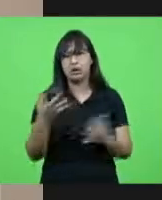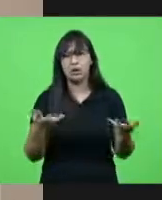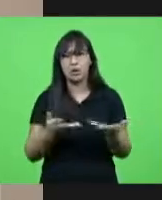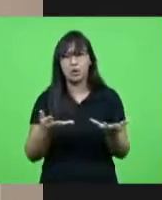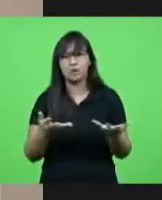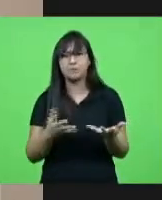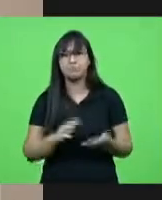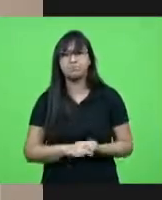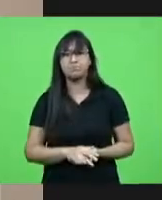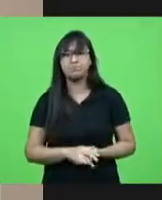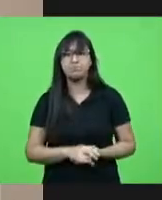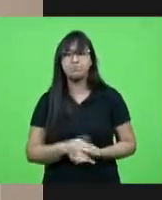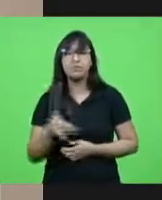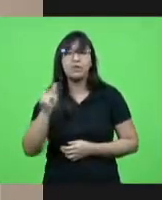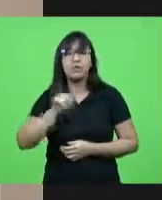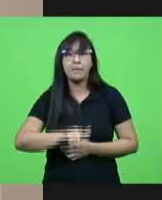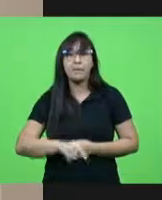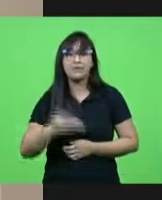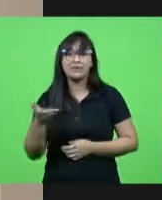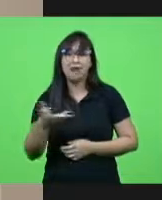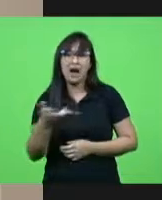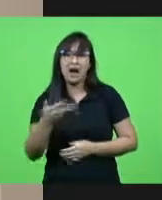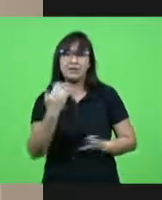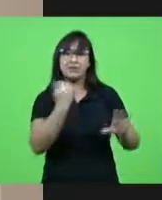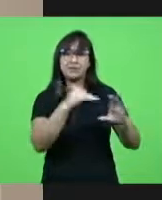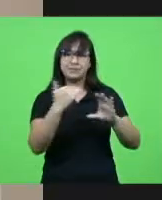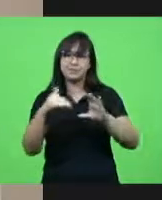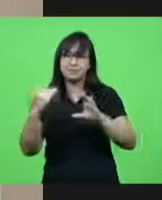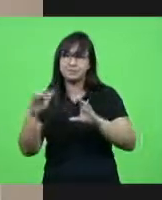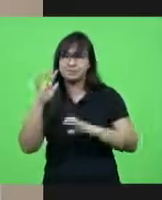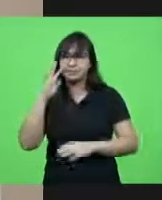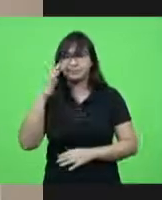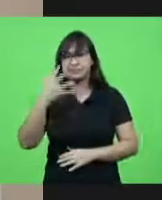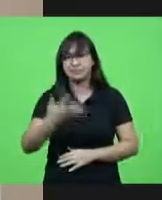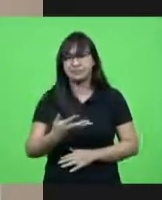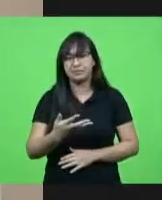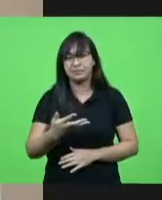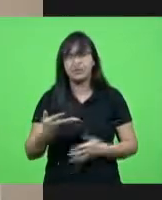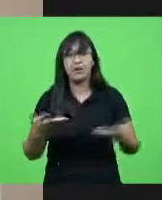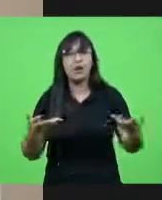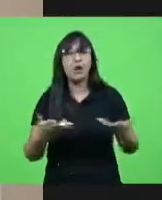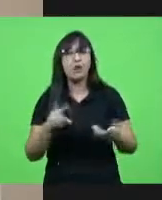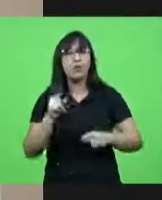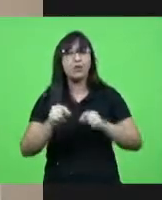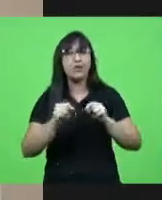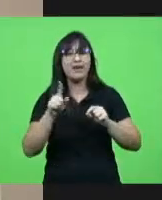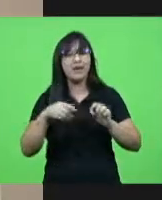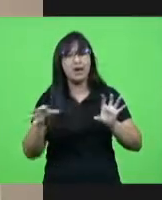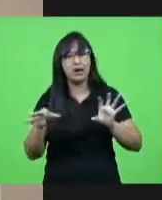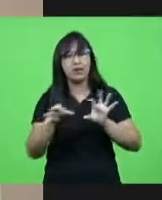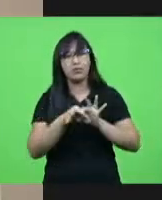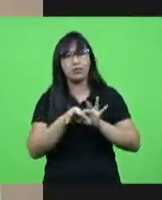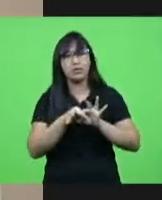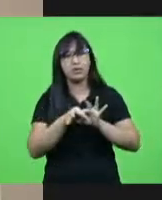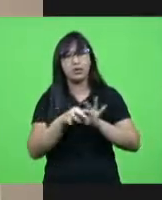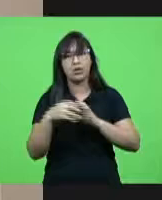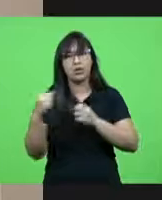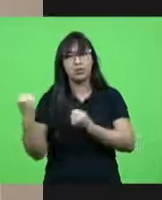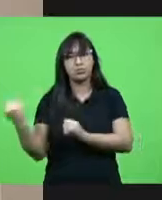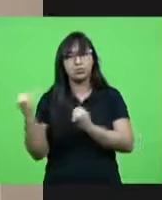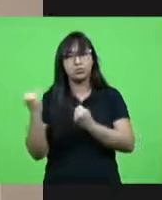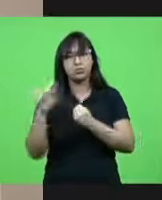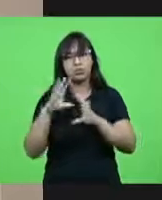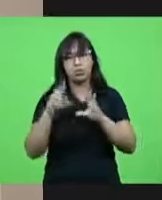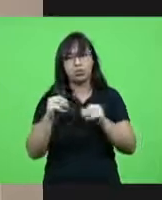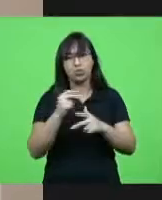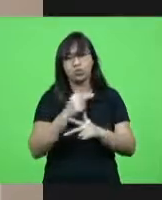preciso celeridade no caminhamento das soluções acho que a hora agora ela é uma hora de união entre os poderes entre os gestores